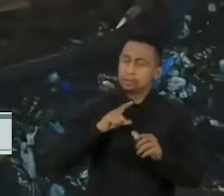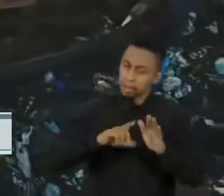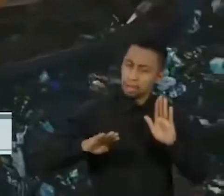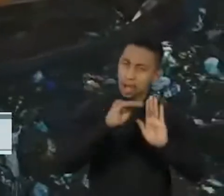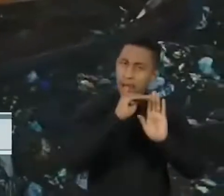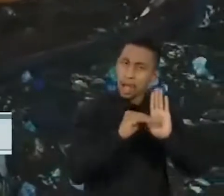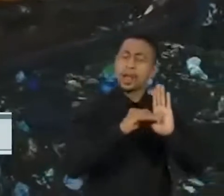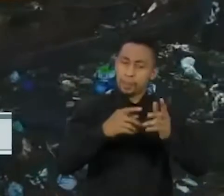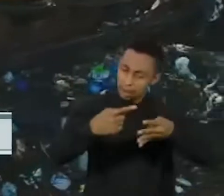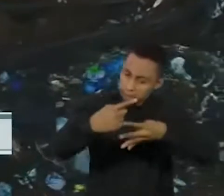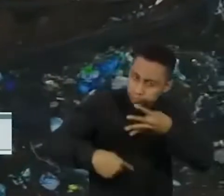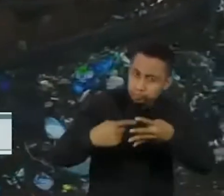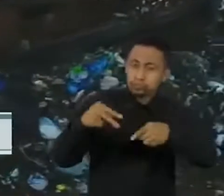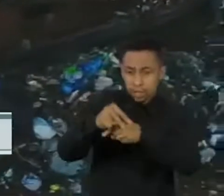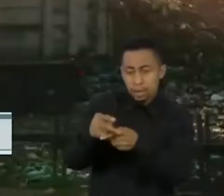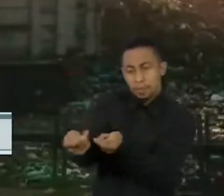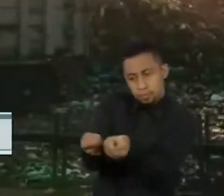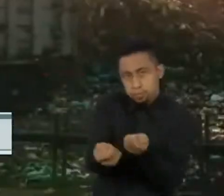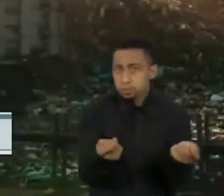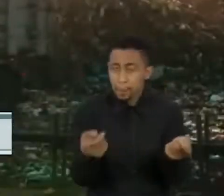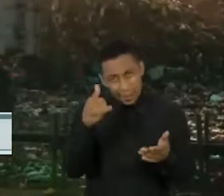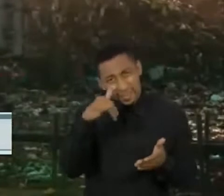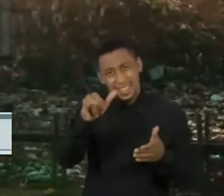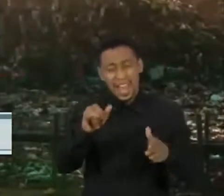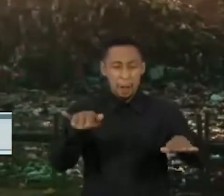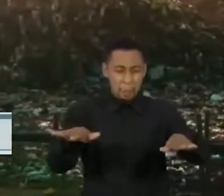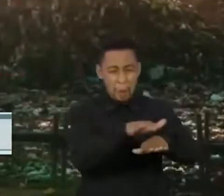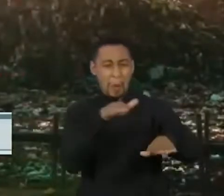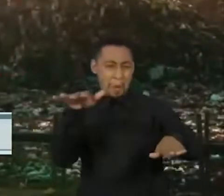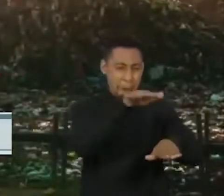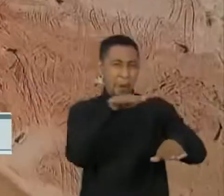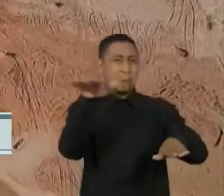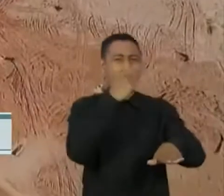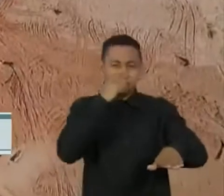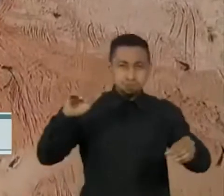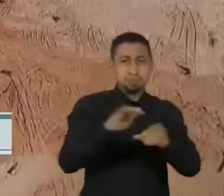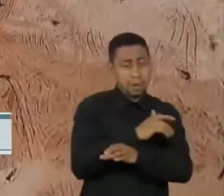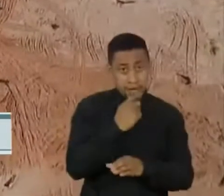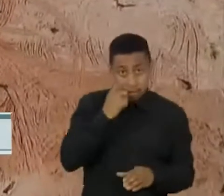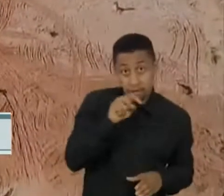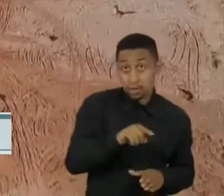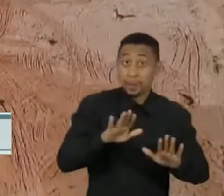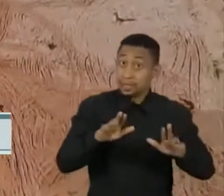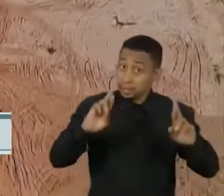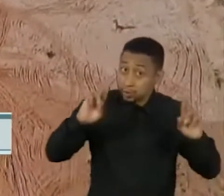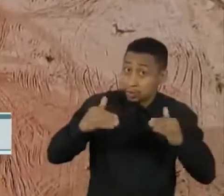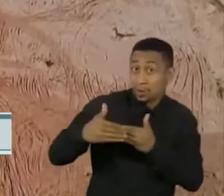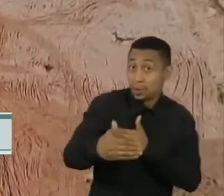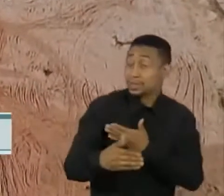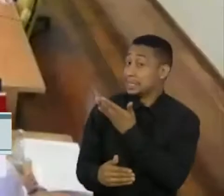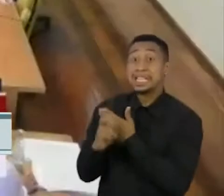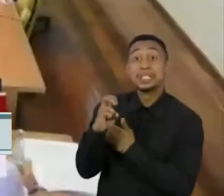reciclagem do lixo. Aqui na cidade de São Paulo, a expectativa é de que o único aterro ainda em operação esteja saturado em até